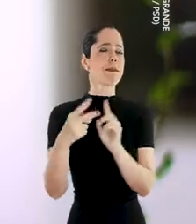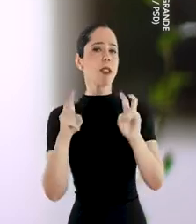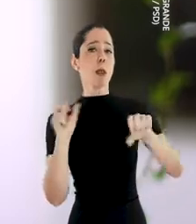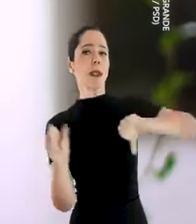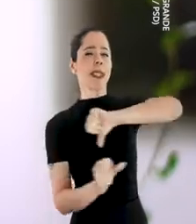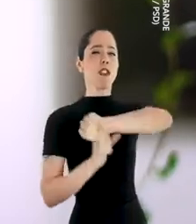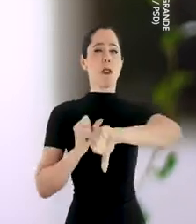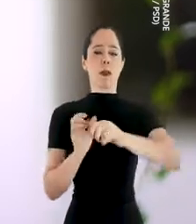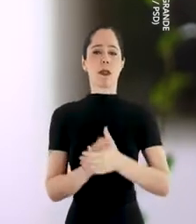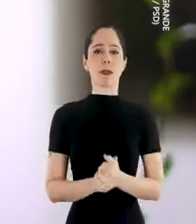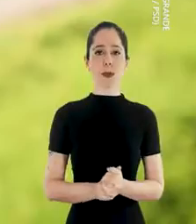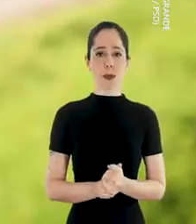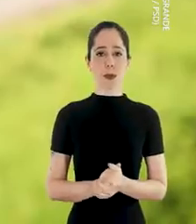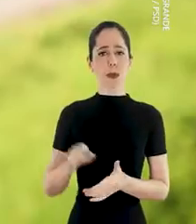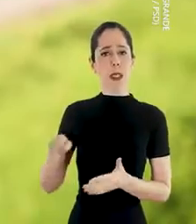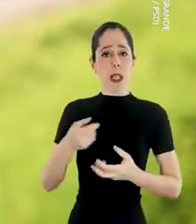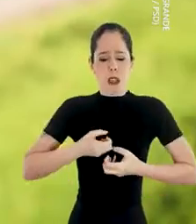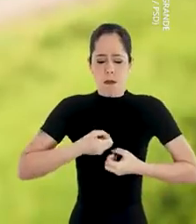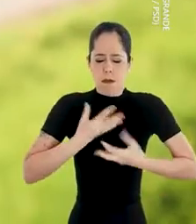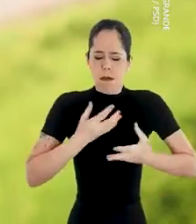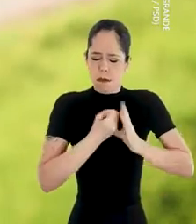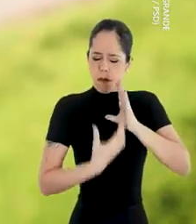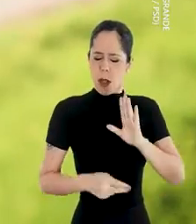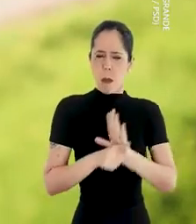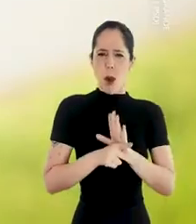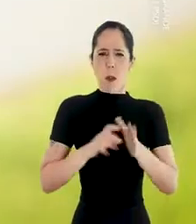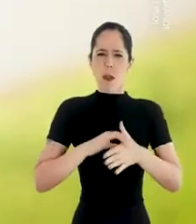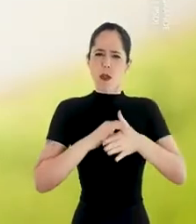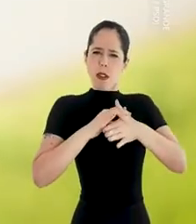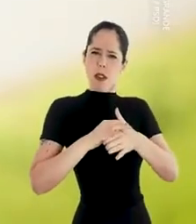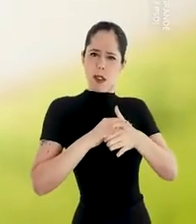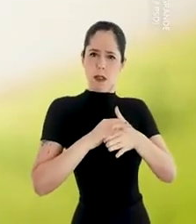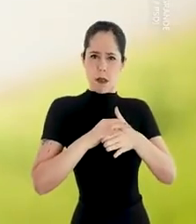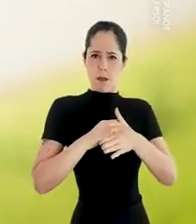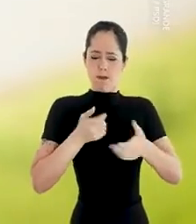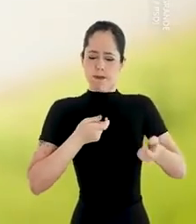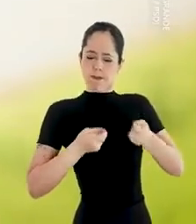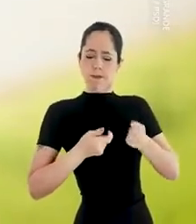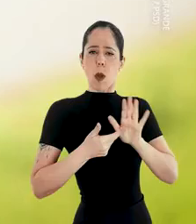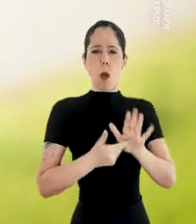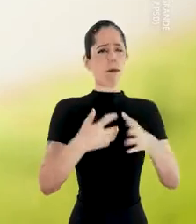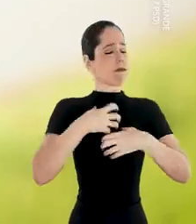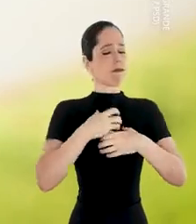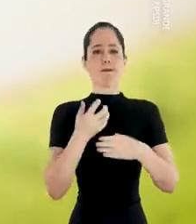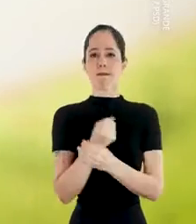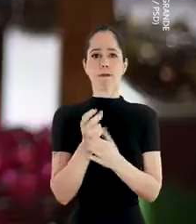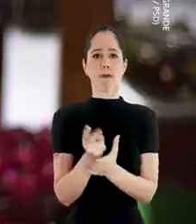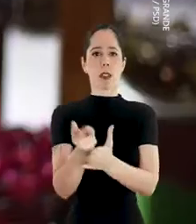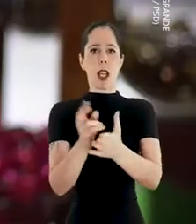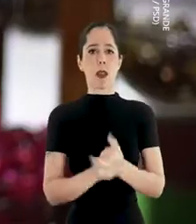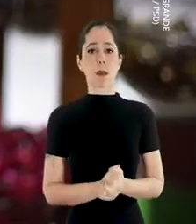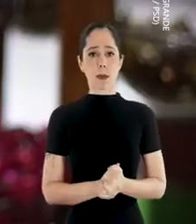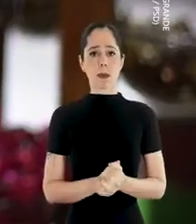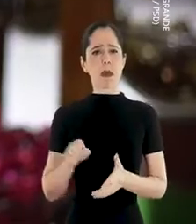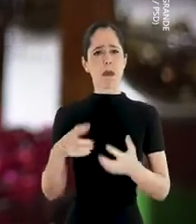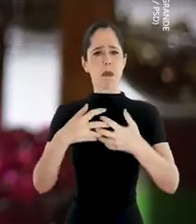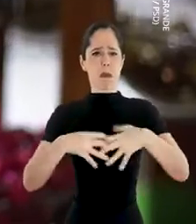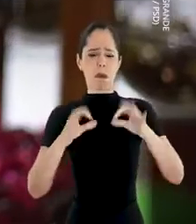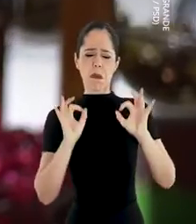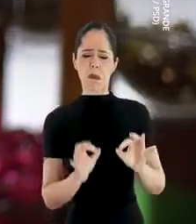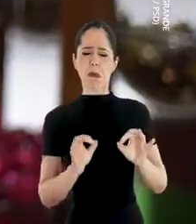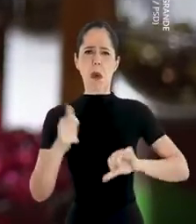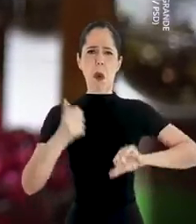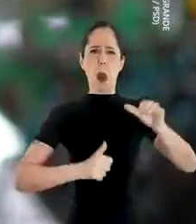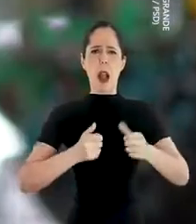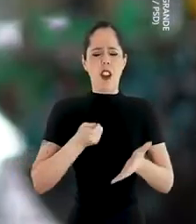viés da transformação. Ele transpira liderança. E ele faz tudo com muita segurança. Ele foi eficiente, foi